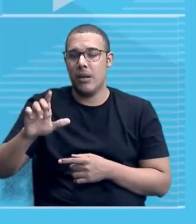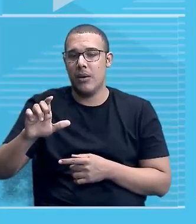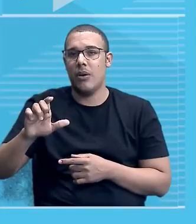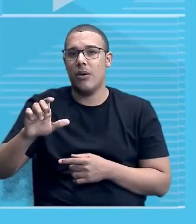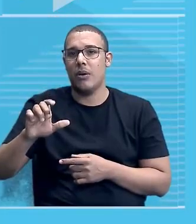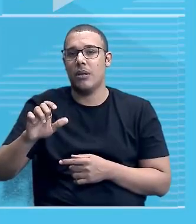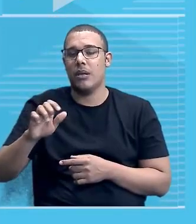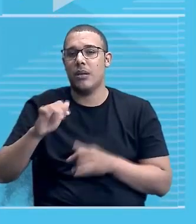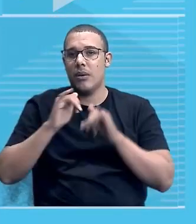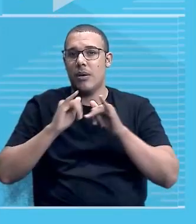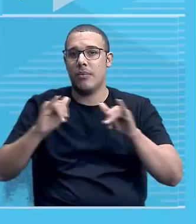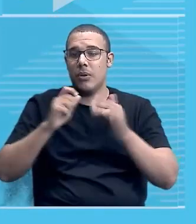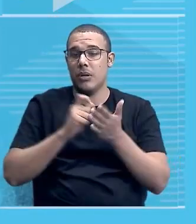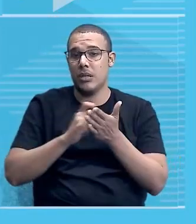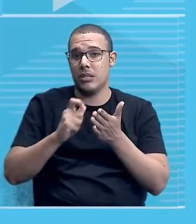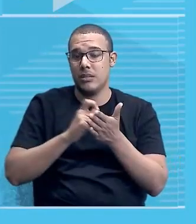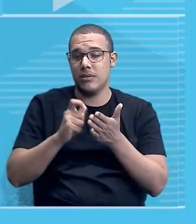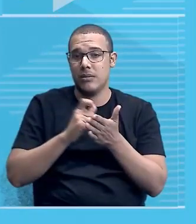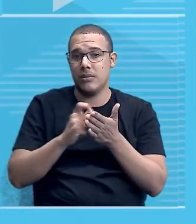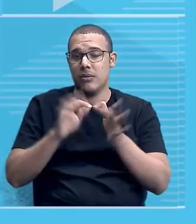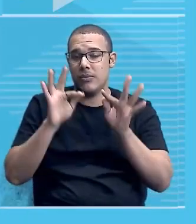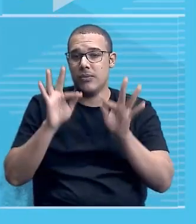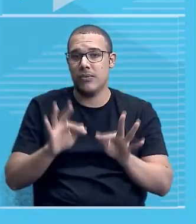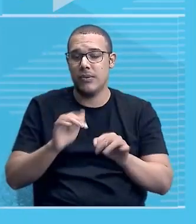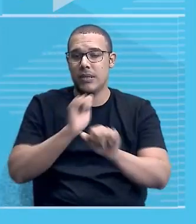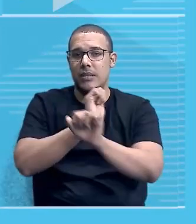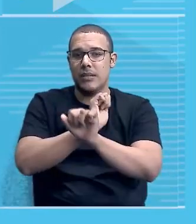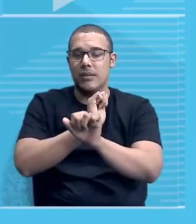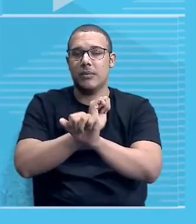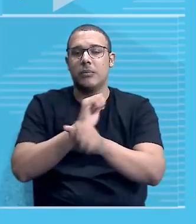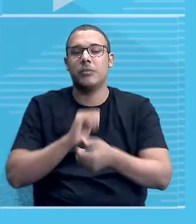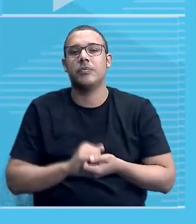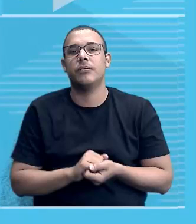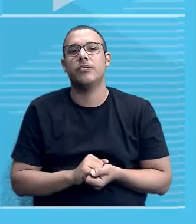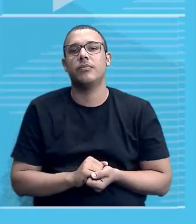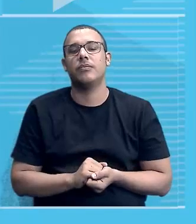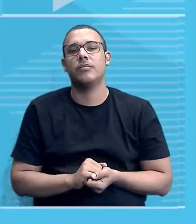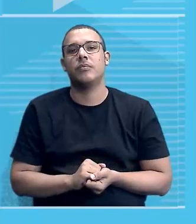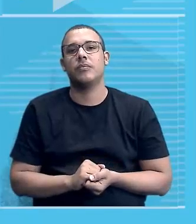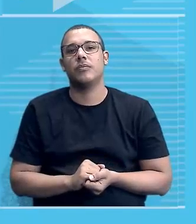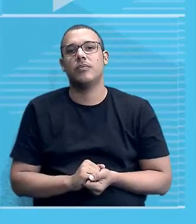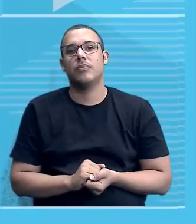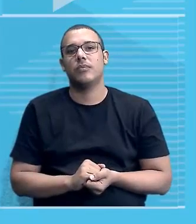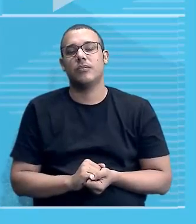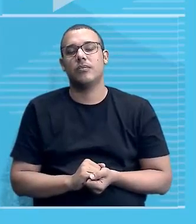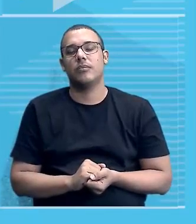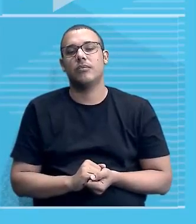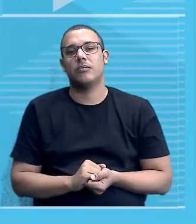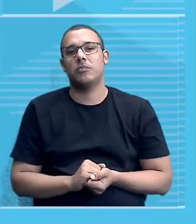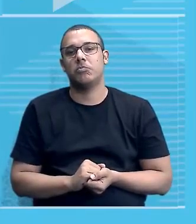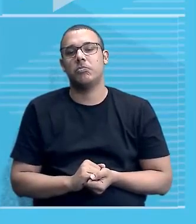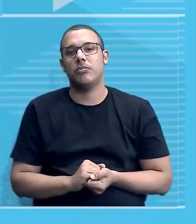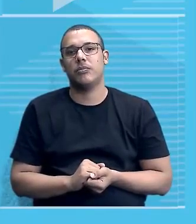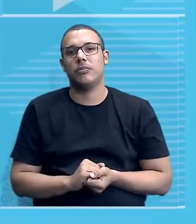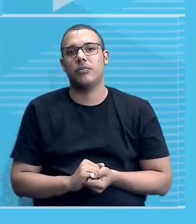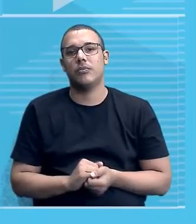que proclamou, que assinou o fim da escravidão no Brasil. Mas, cabe a nós,